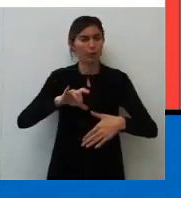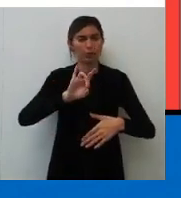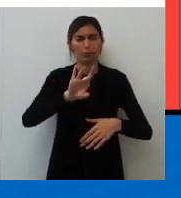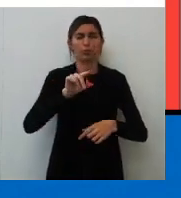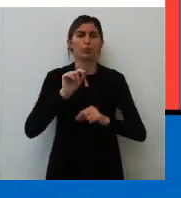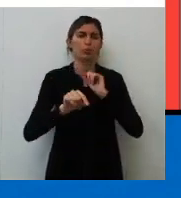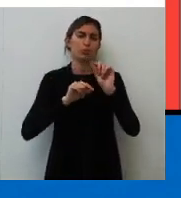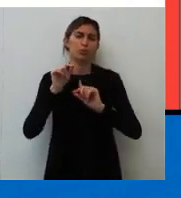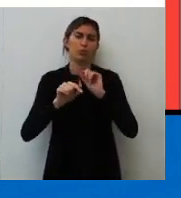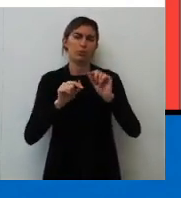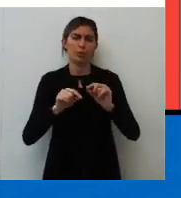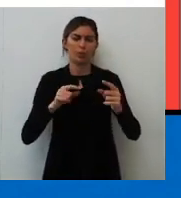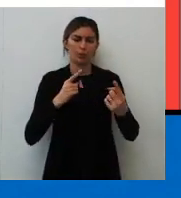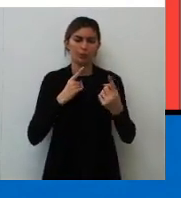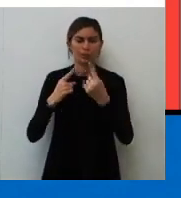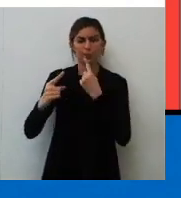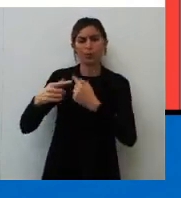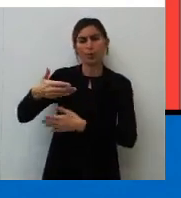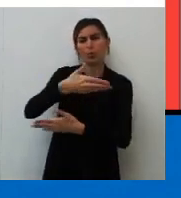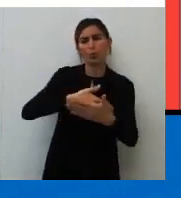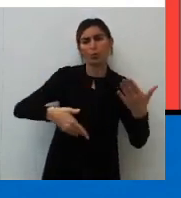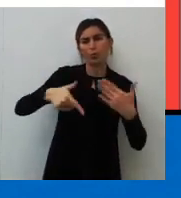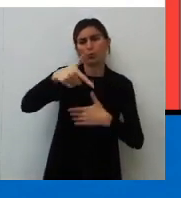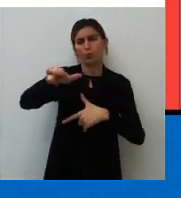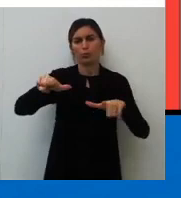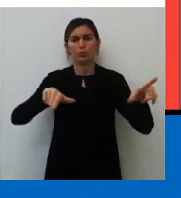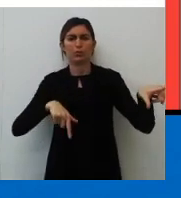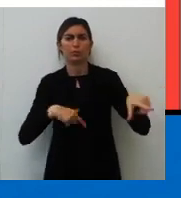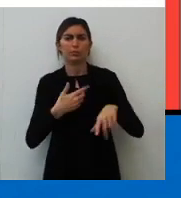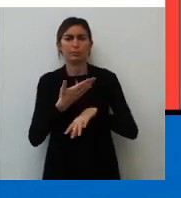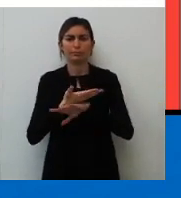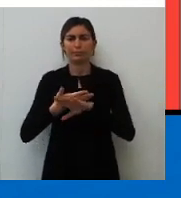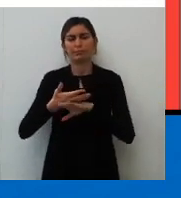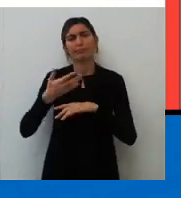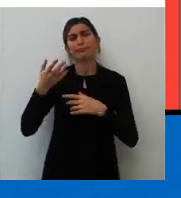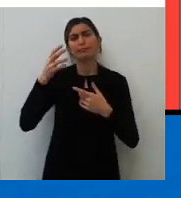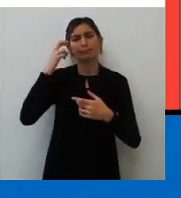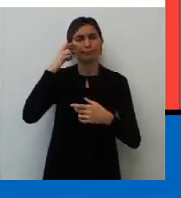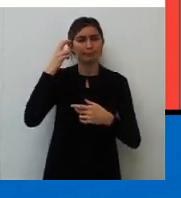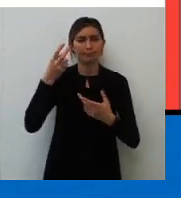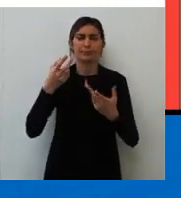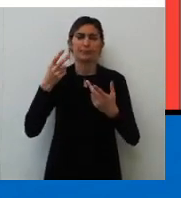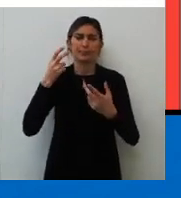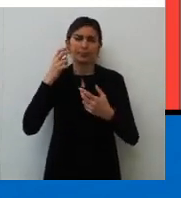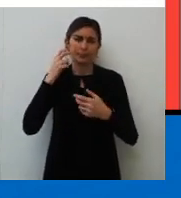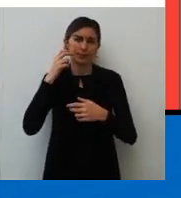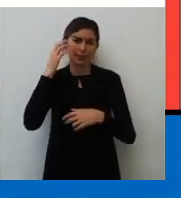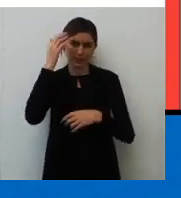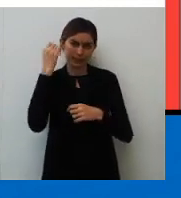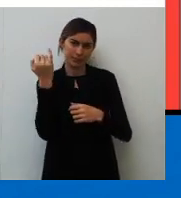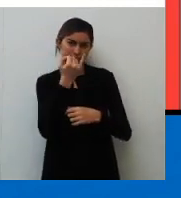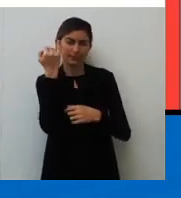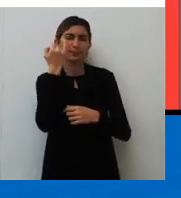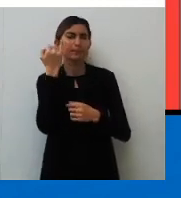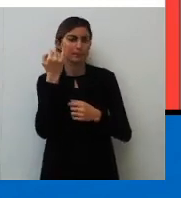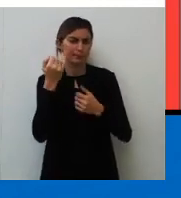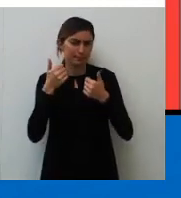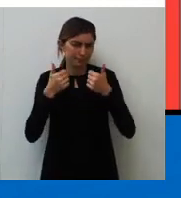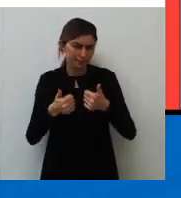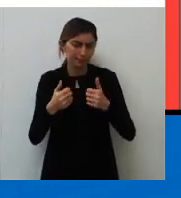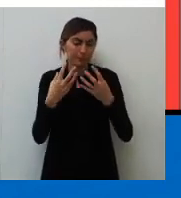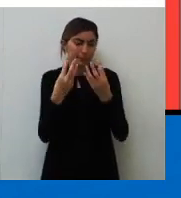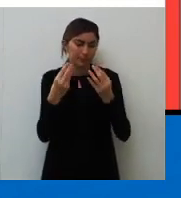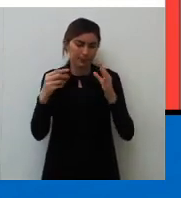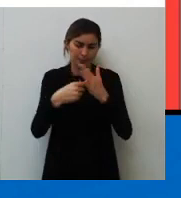sobretudo, pessoal, dialoga com outras áreas do saber. Isso é fundamental. Beleza? Muita pergunta